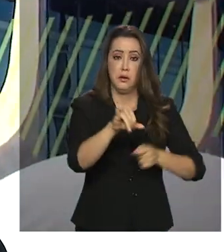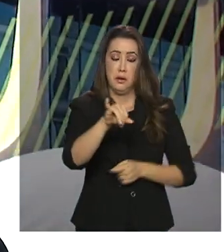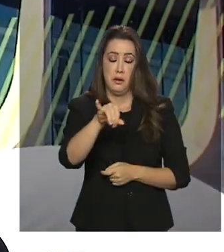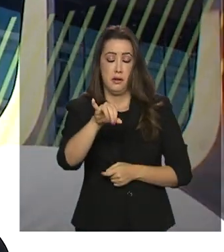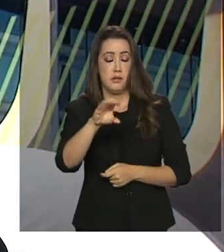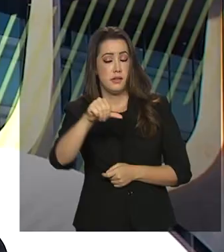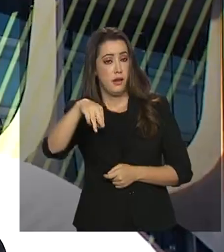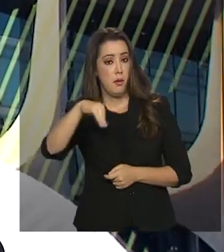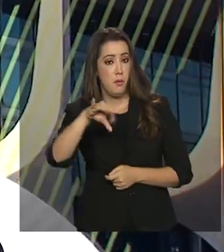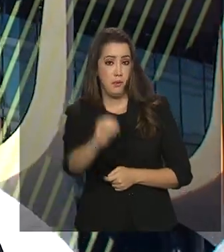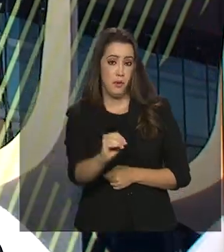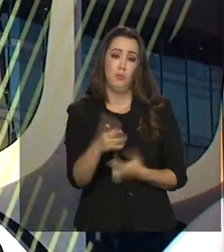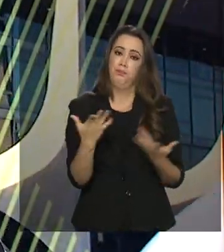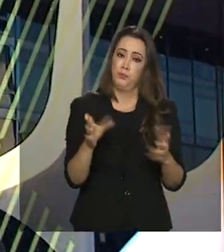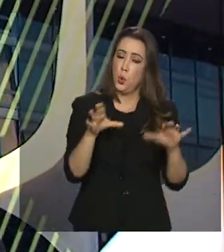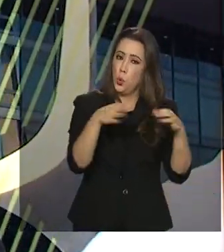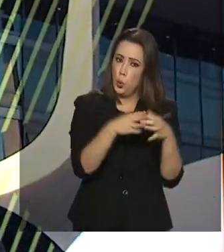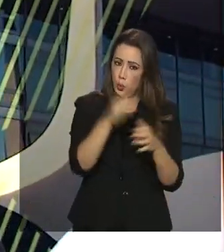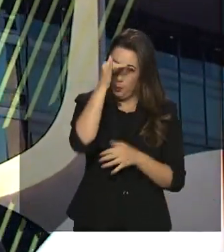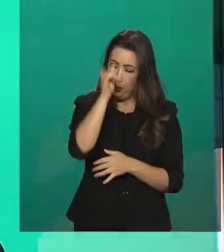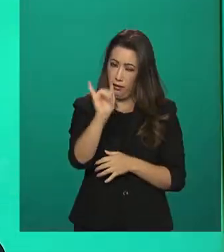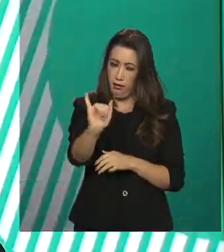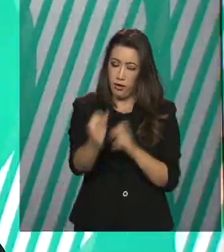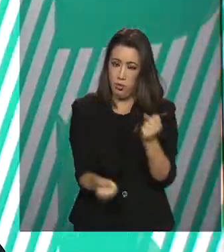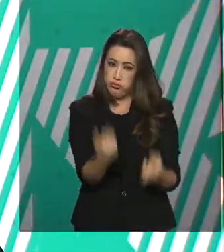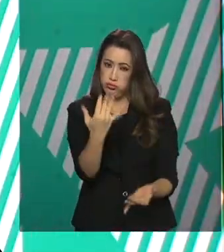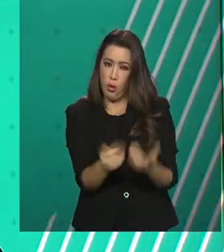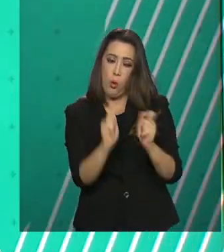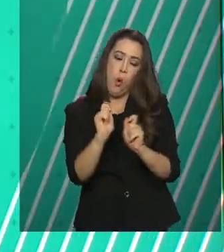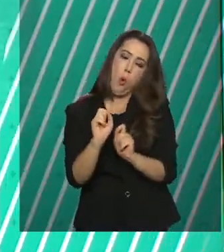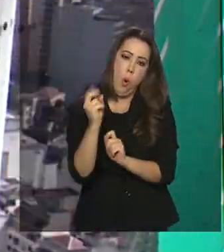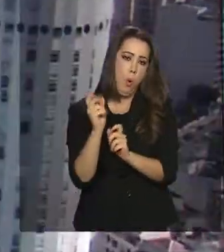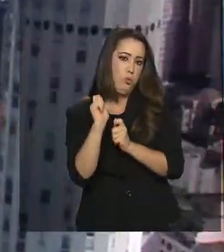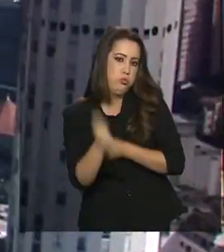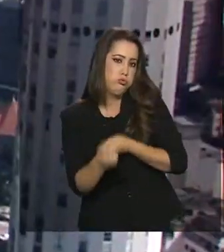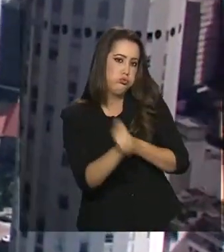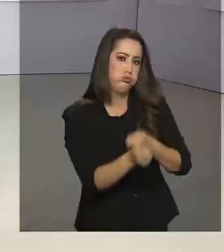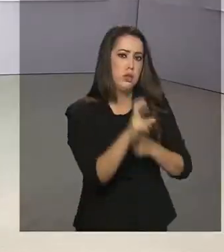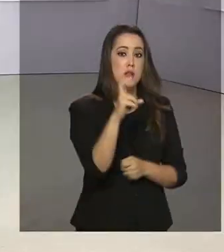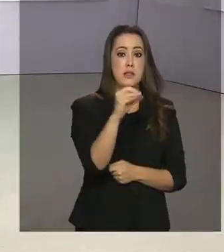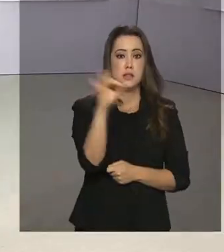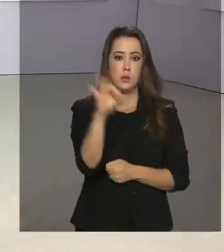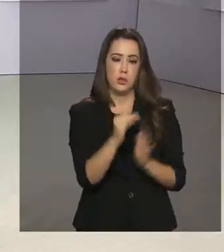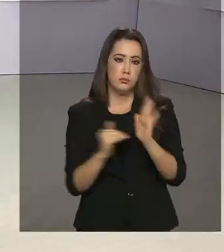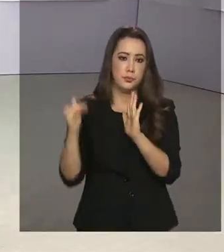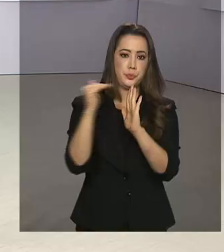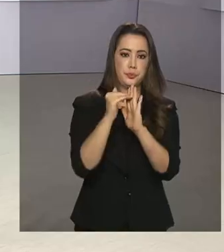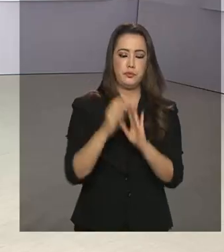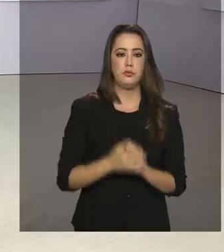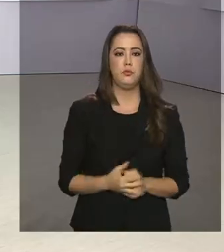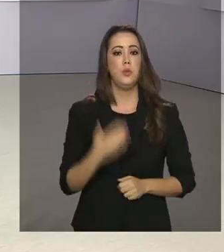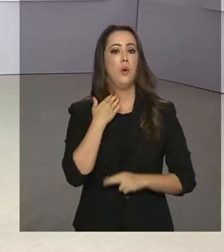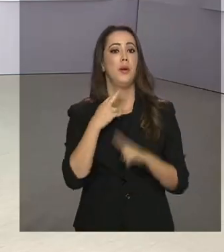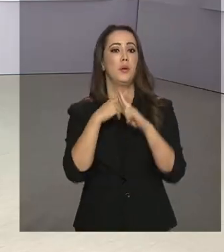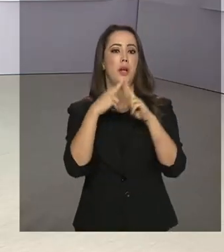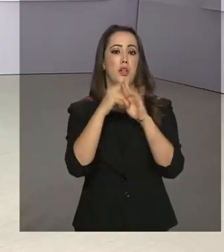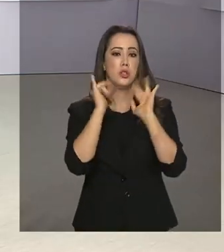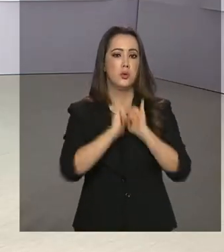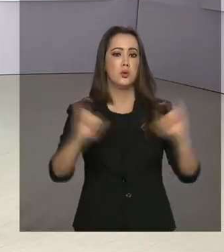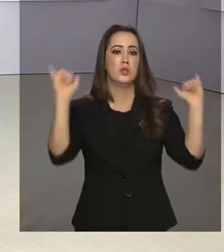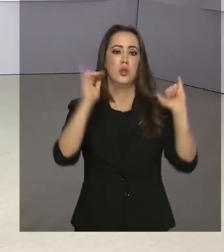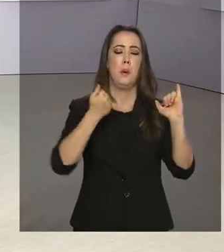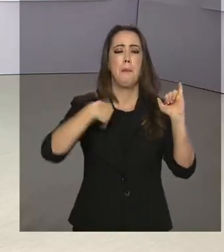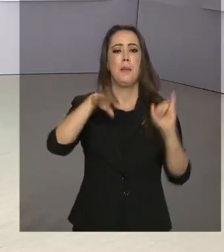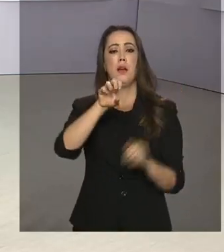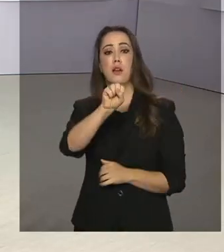o aumento de brigadistas atuando no combate ao fogo foi de 50%. E a Caixa anunciou agora há pouco